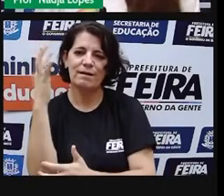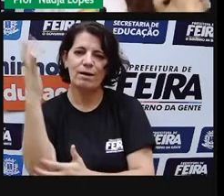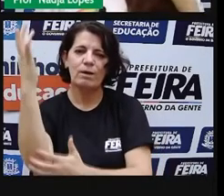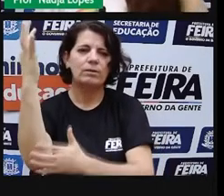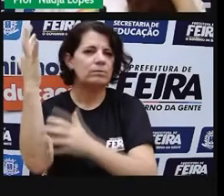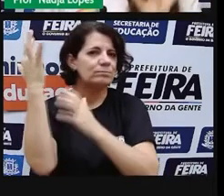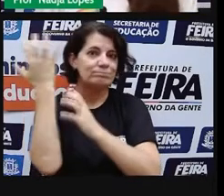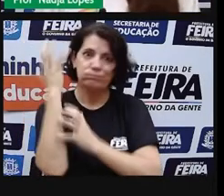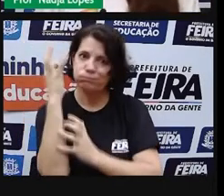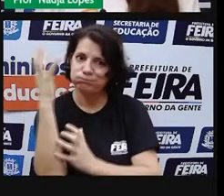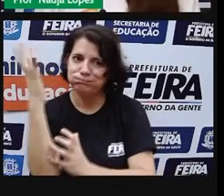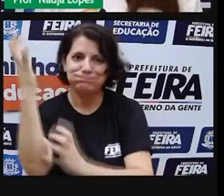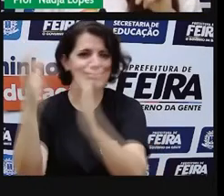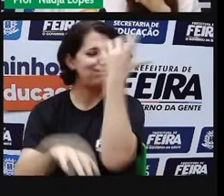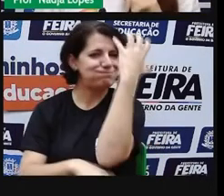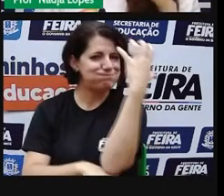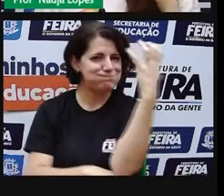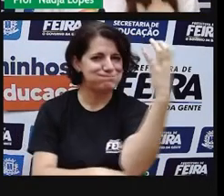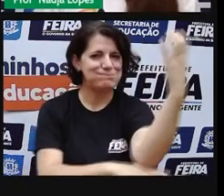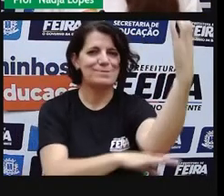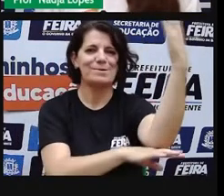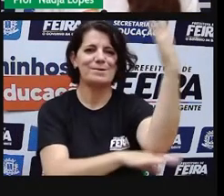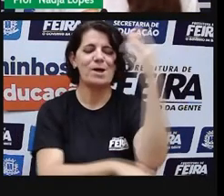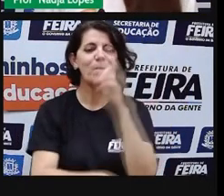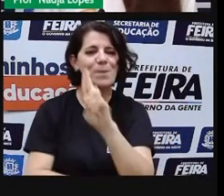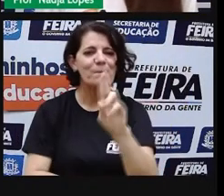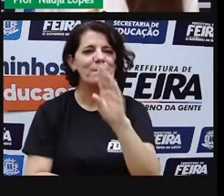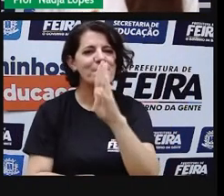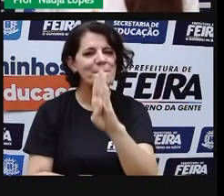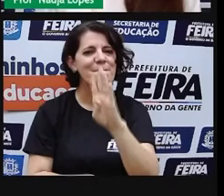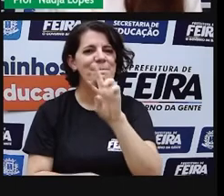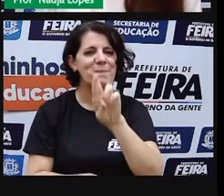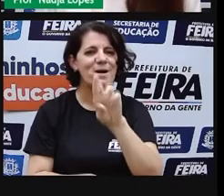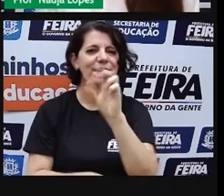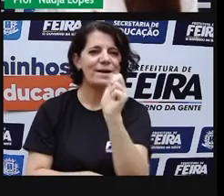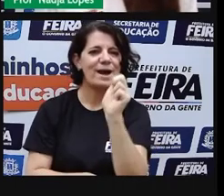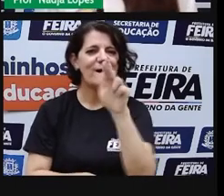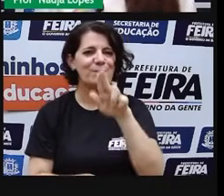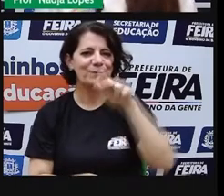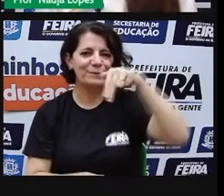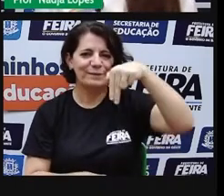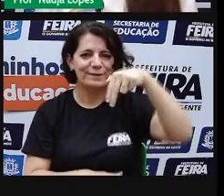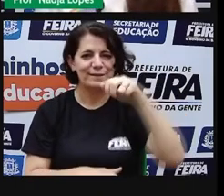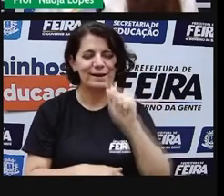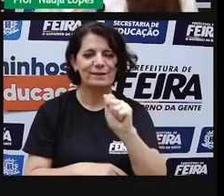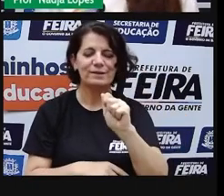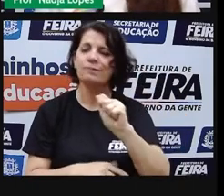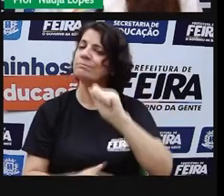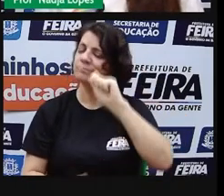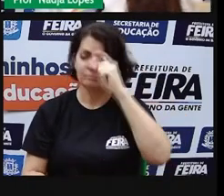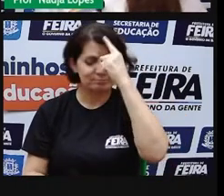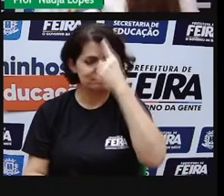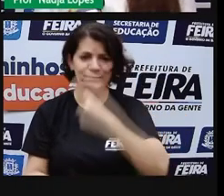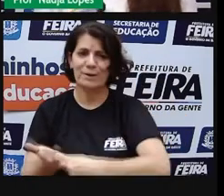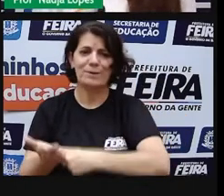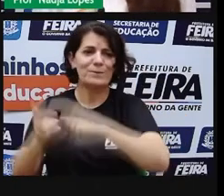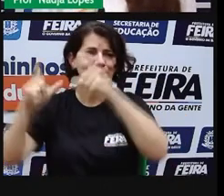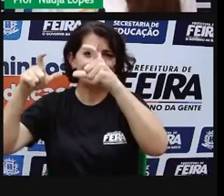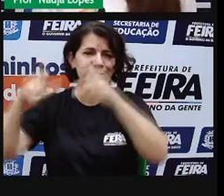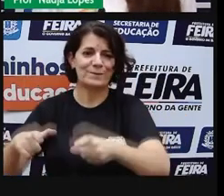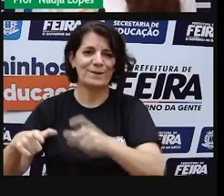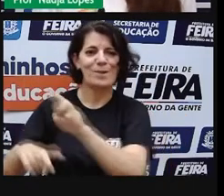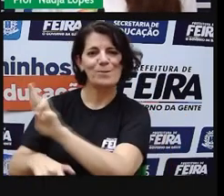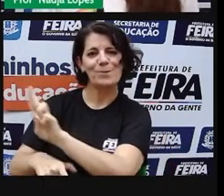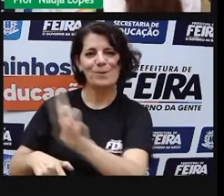inúmeras árvores de Barauna que ali se encontrava. Então, a quantidade de